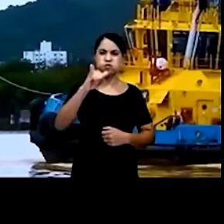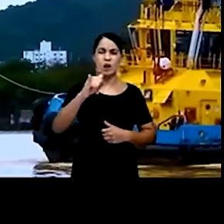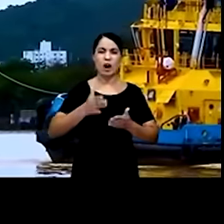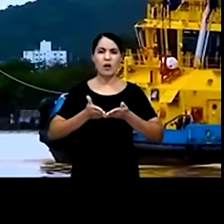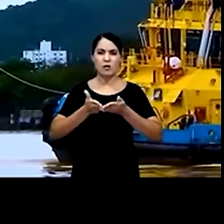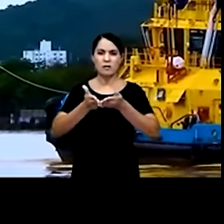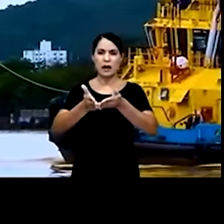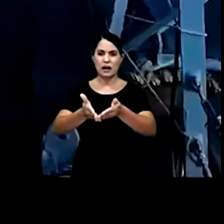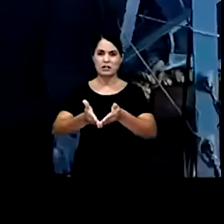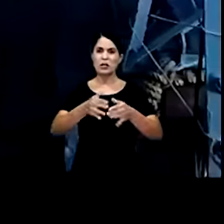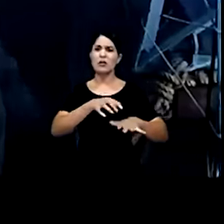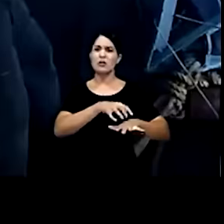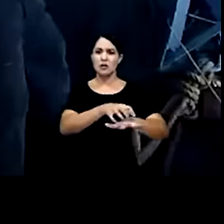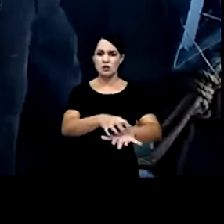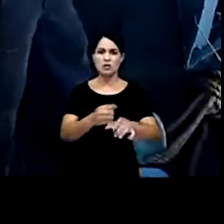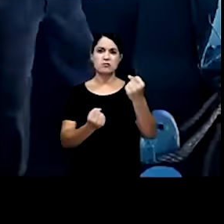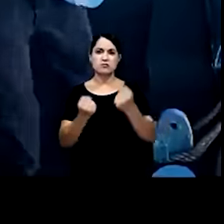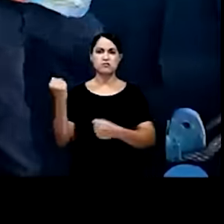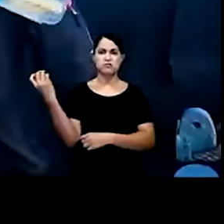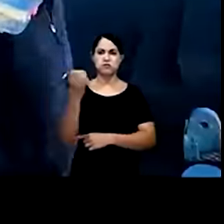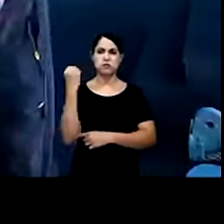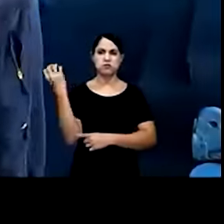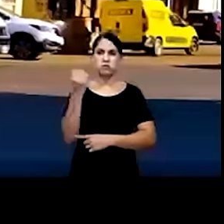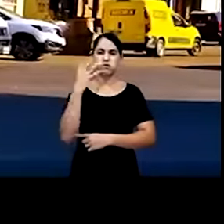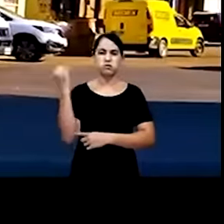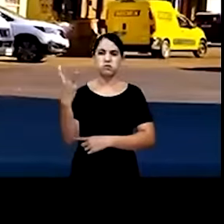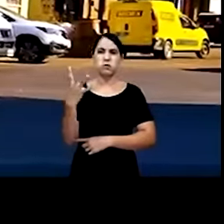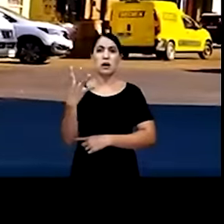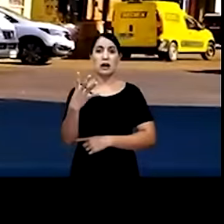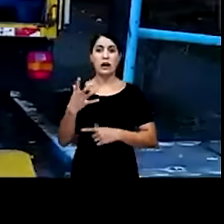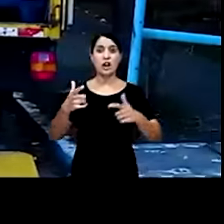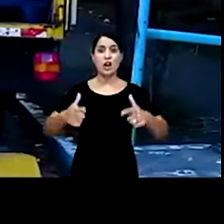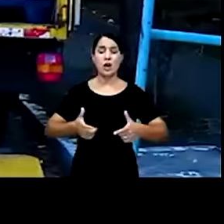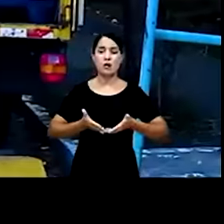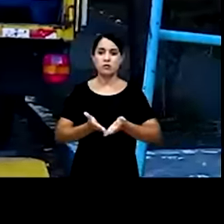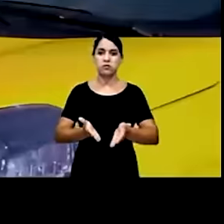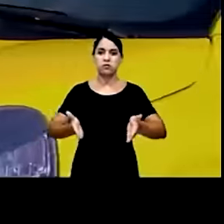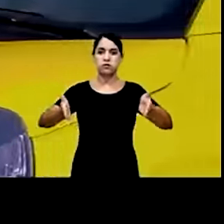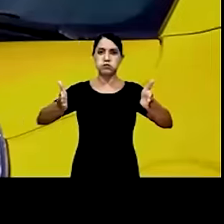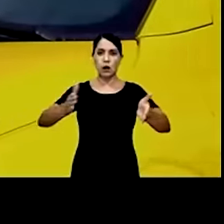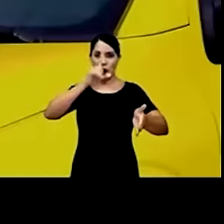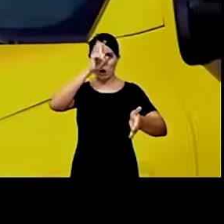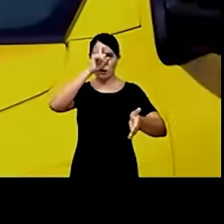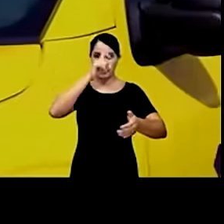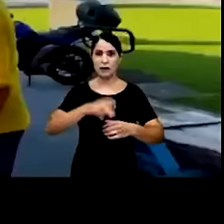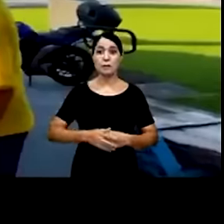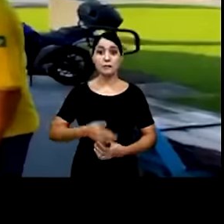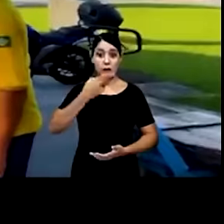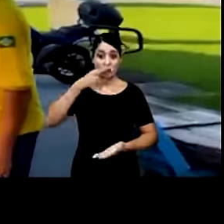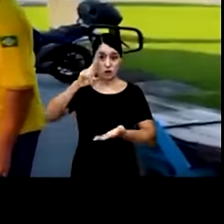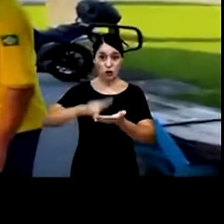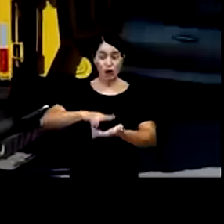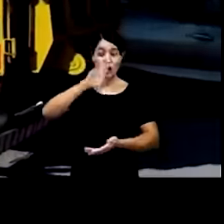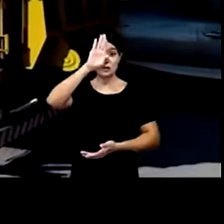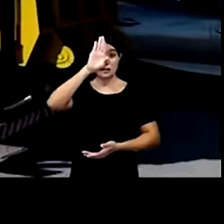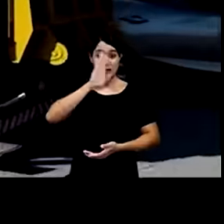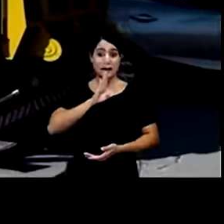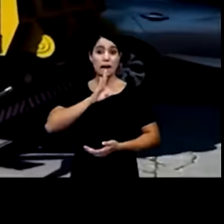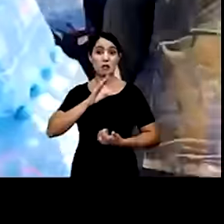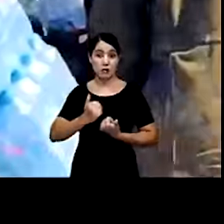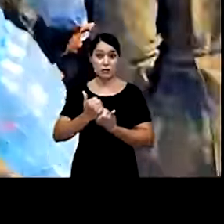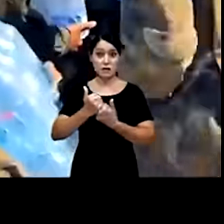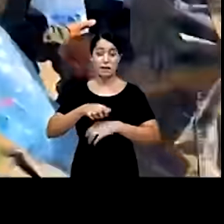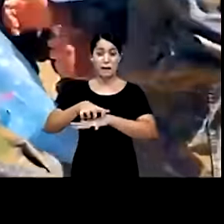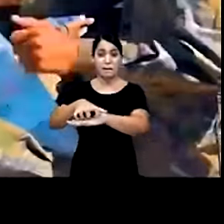porta-aviões do país, que funciona como hospital. Os correios estão recebendo e transportando doações gratuitamente e